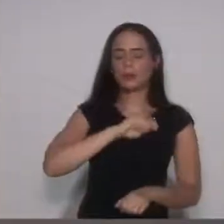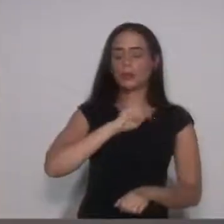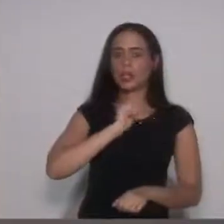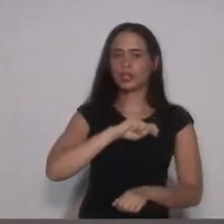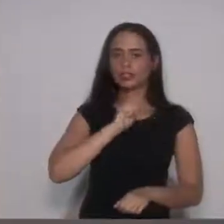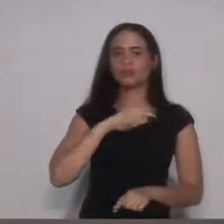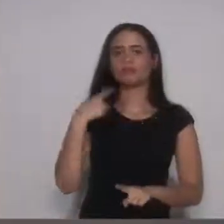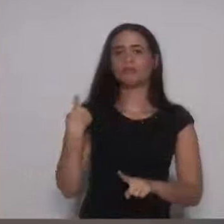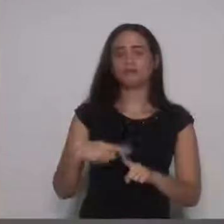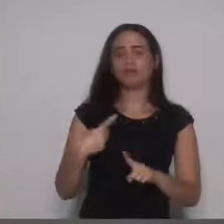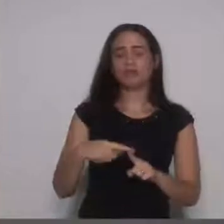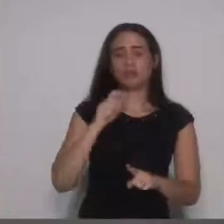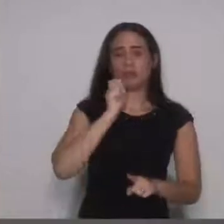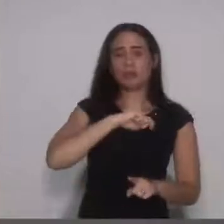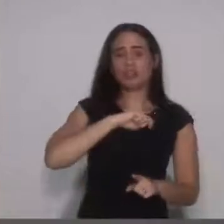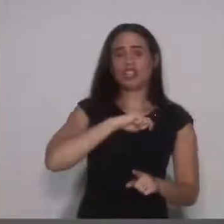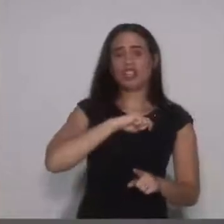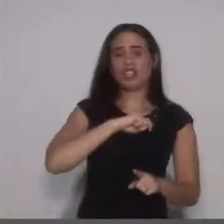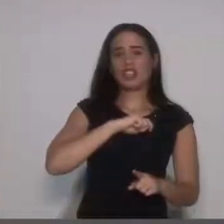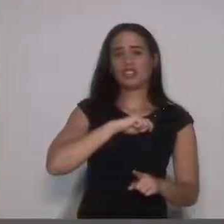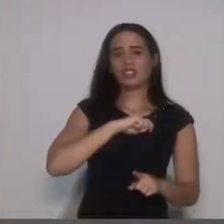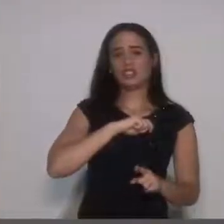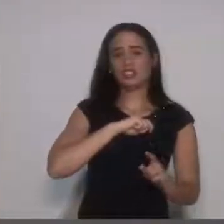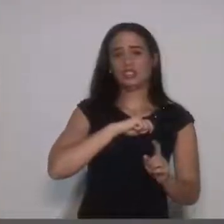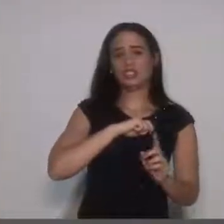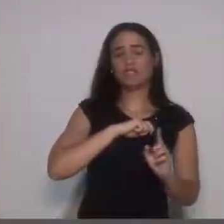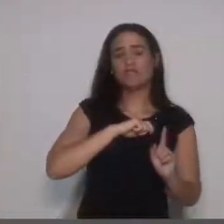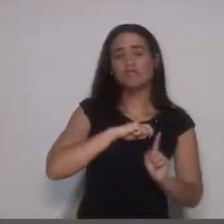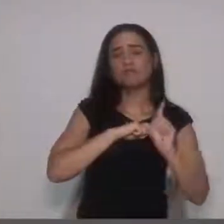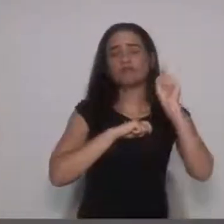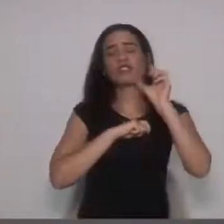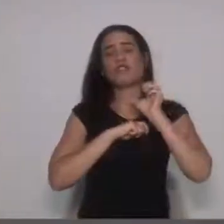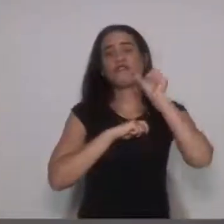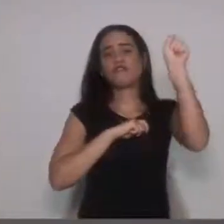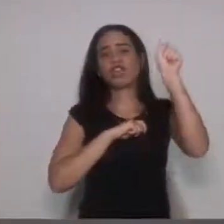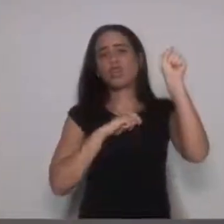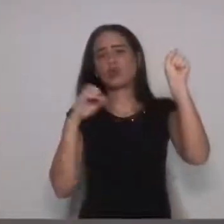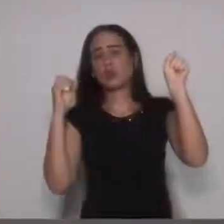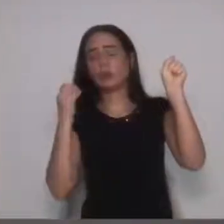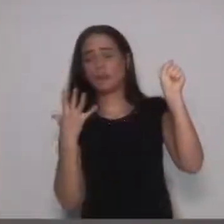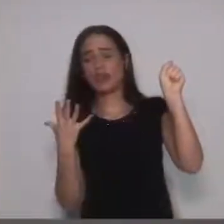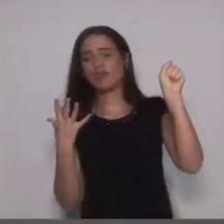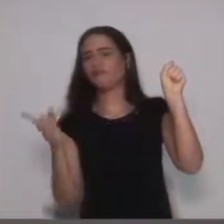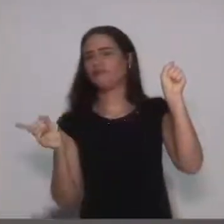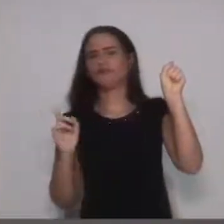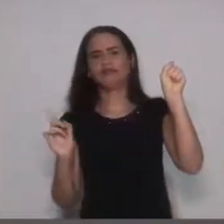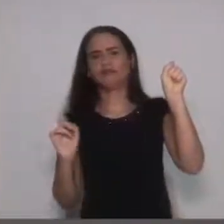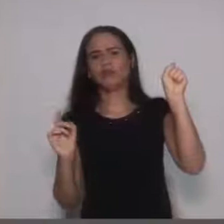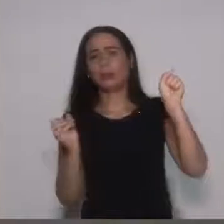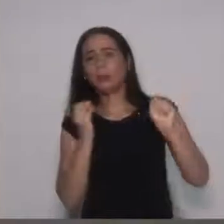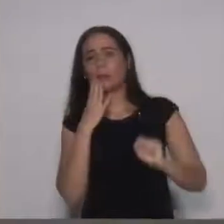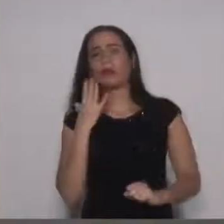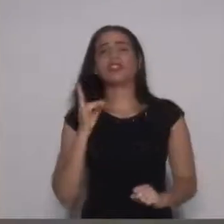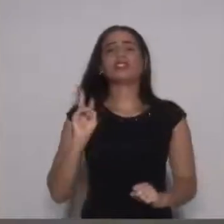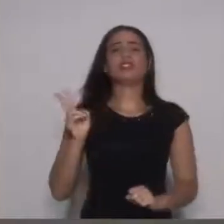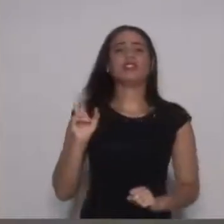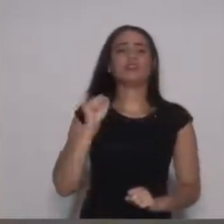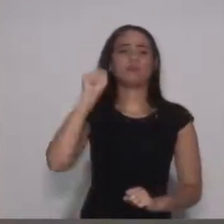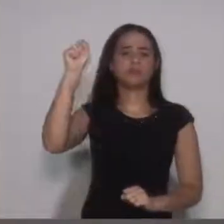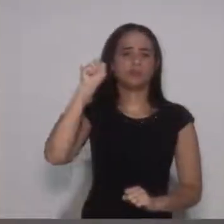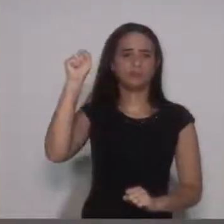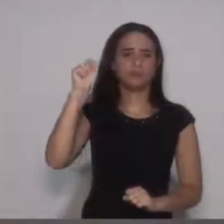maldade vence o mal, mas jamais a maldade vai vencer o mal. Enquanto nós crermos e tiver pessoas